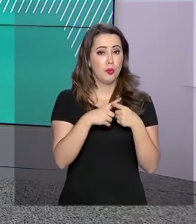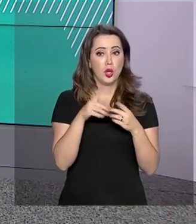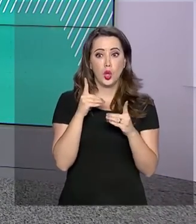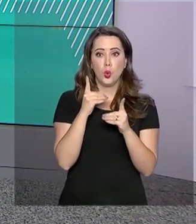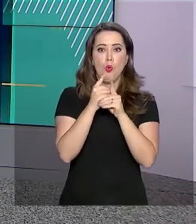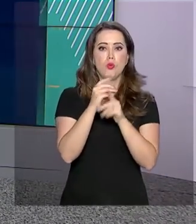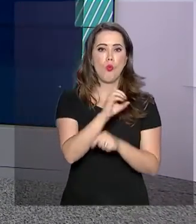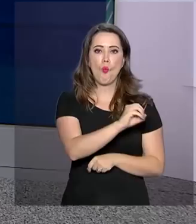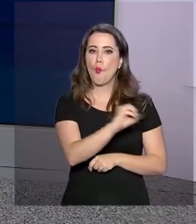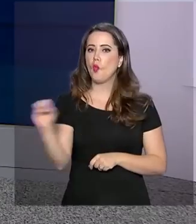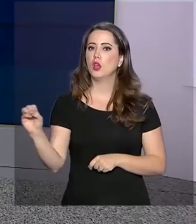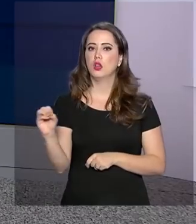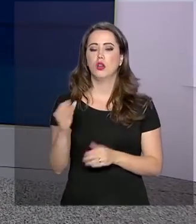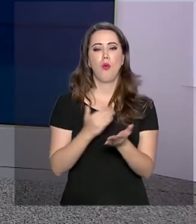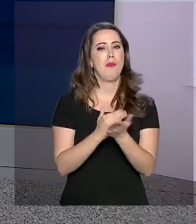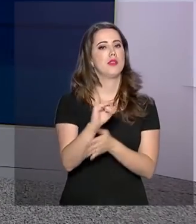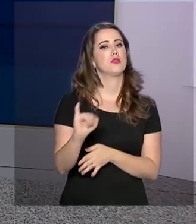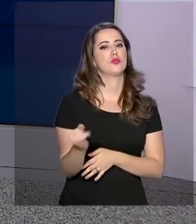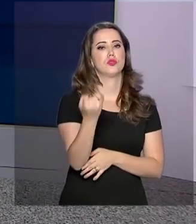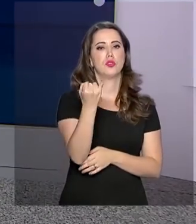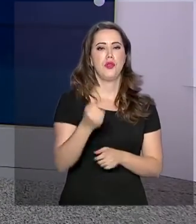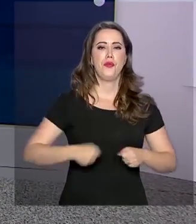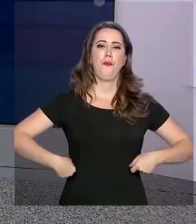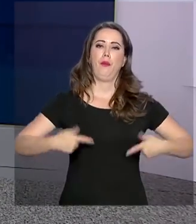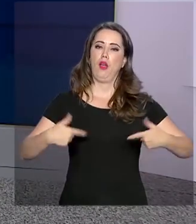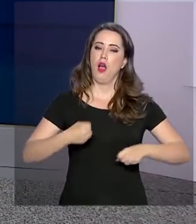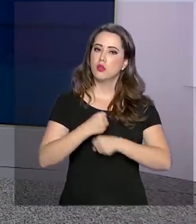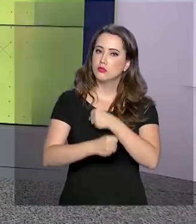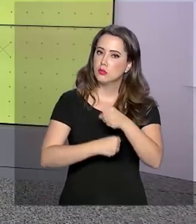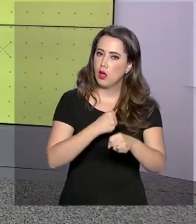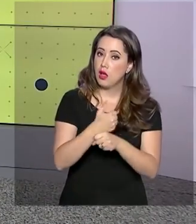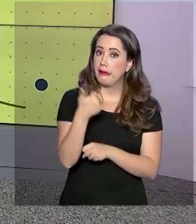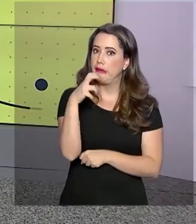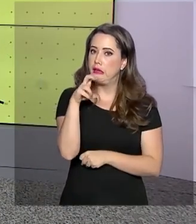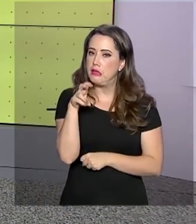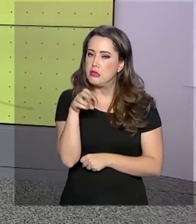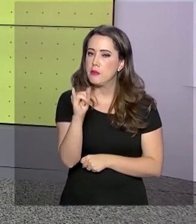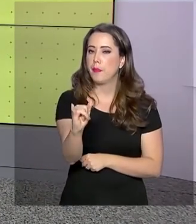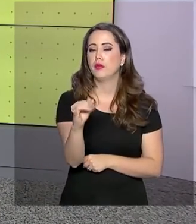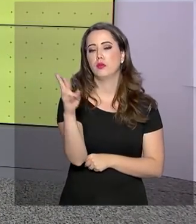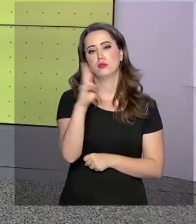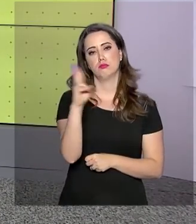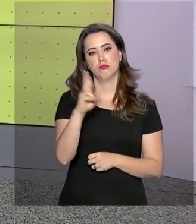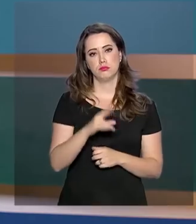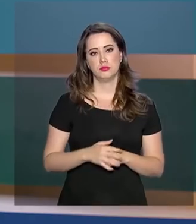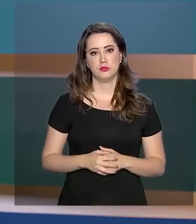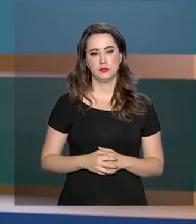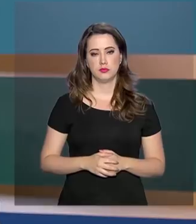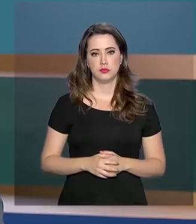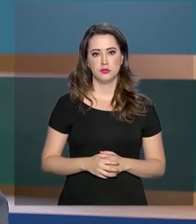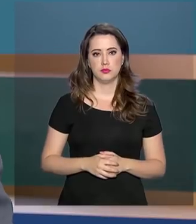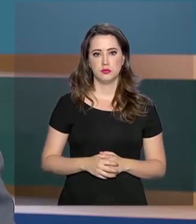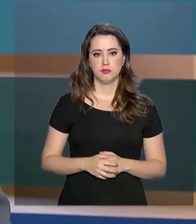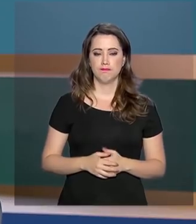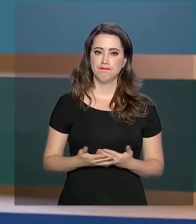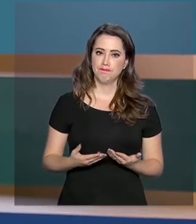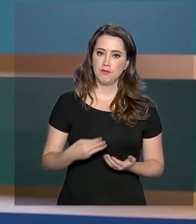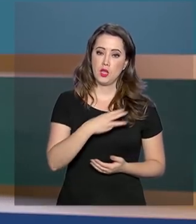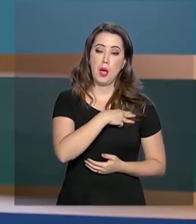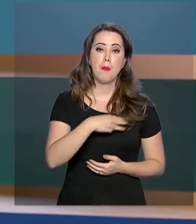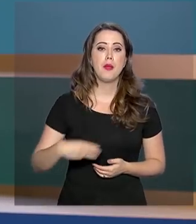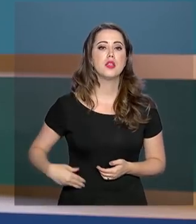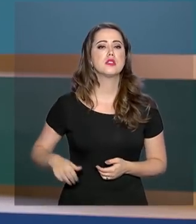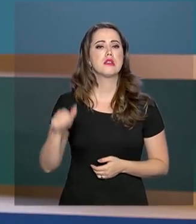zerado no início de janeiro e que o gasto anual com eles é de 15 bilhões de reais. A ministra da